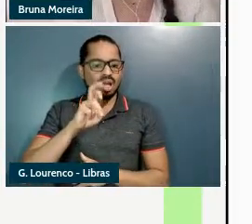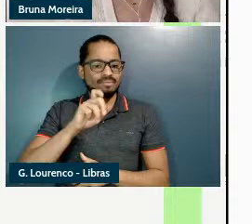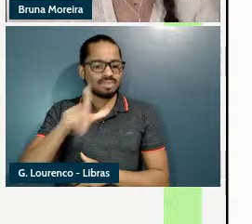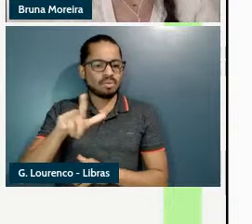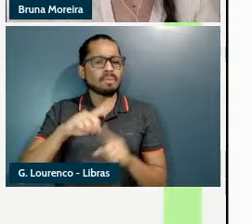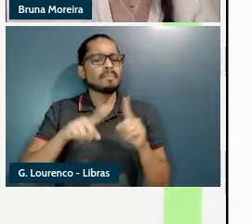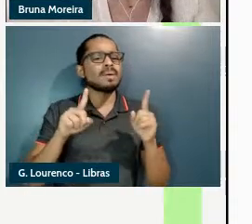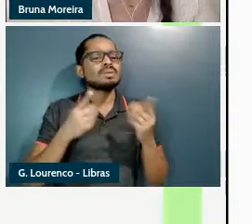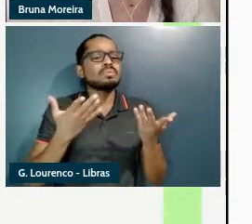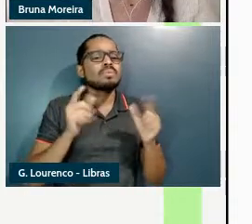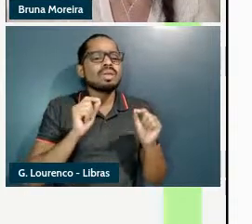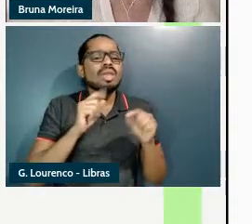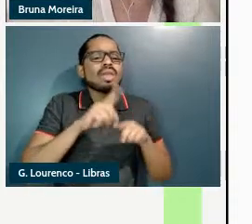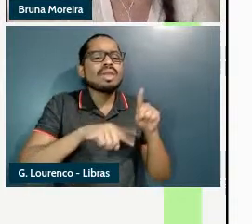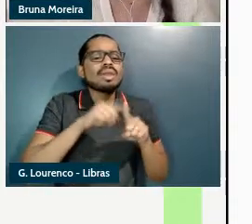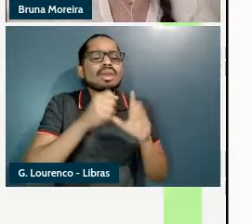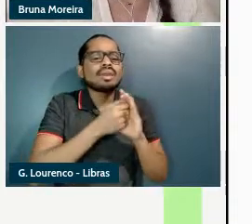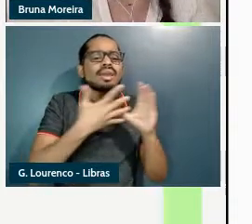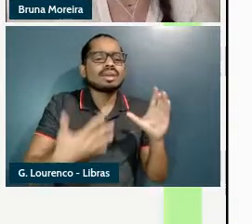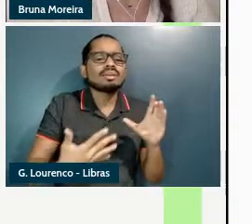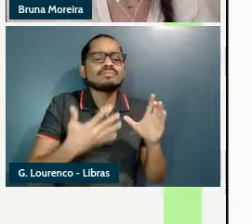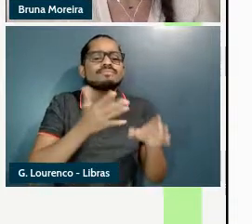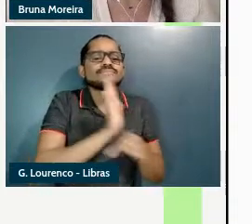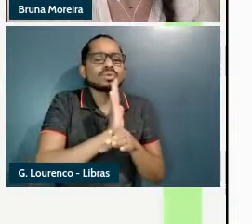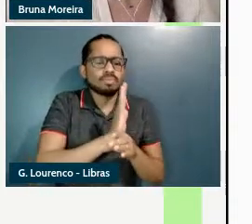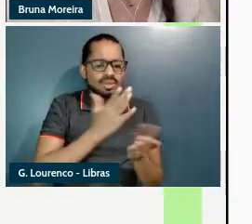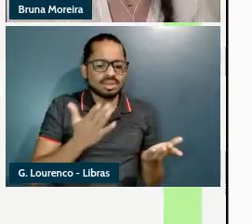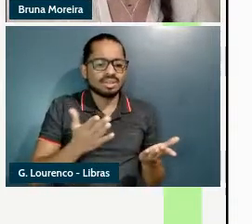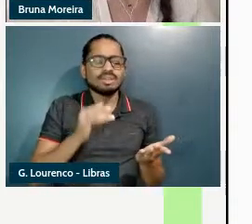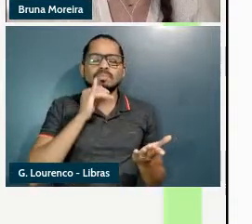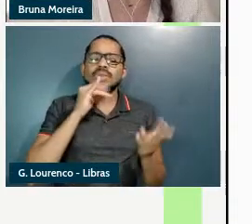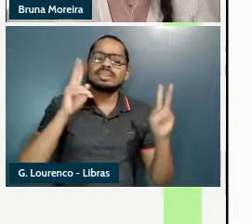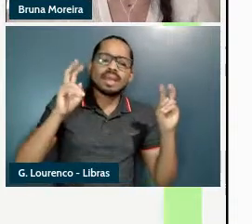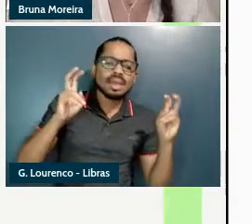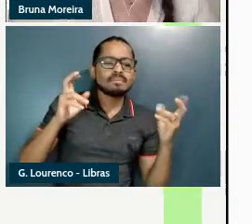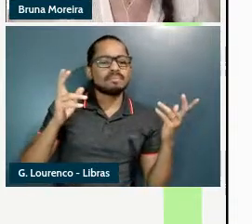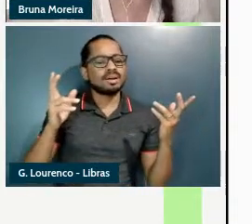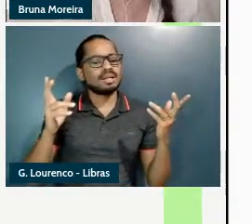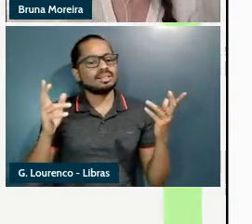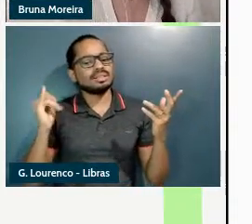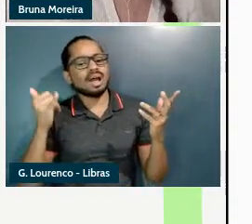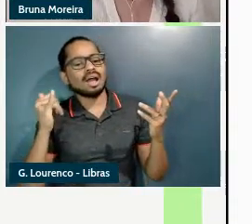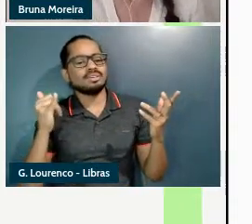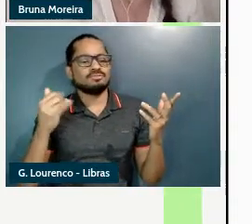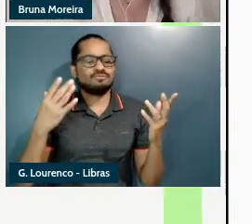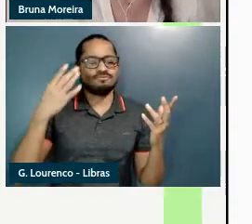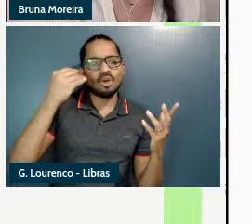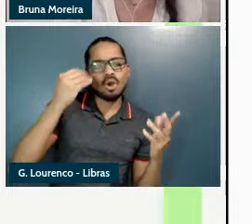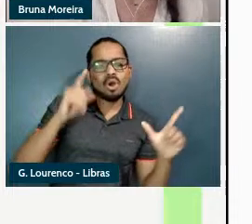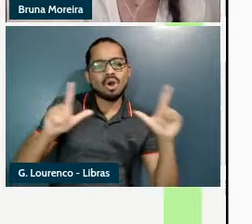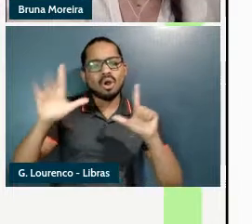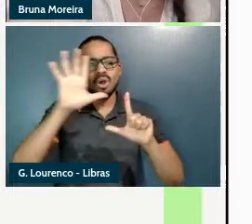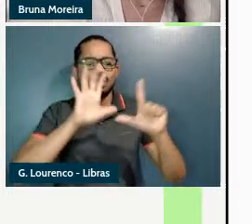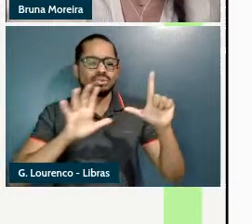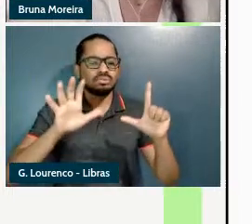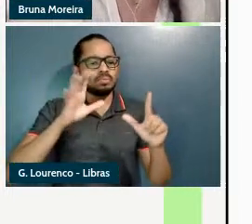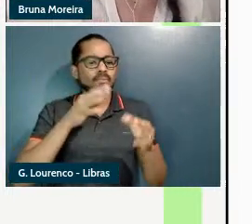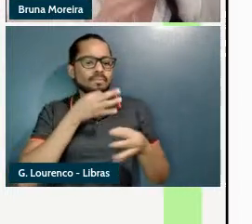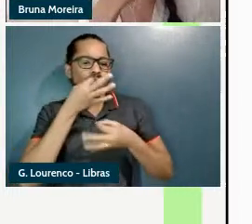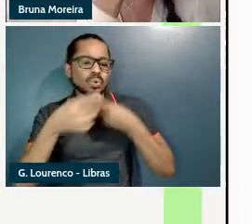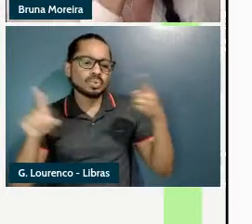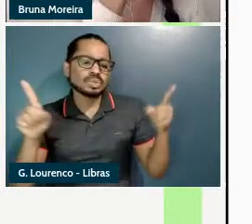suas propriedades com tema narrativa fotografia música e essas propriedades elas são subjetivamente aprendidas